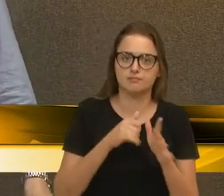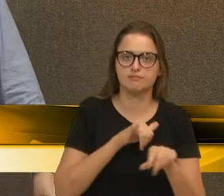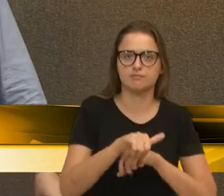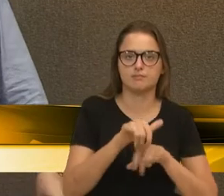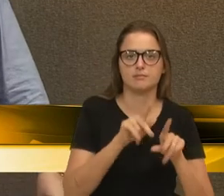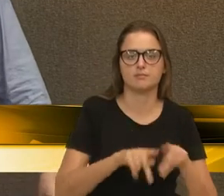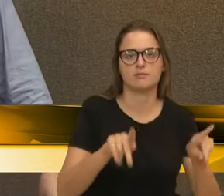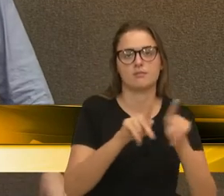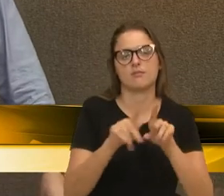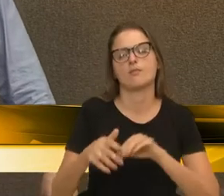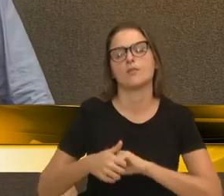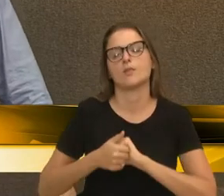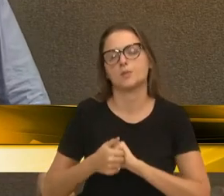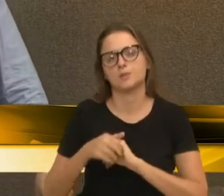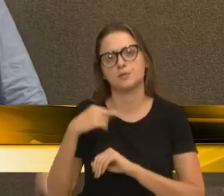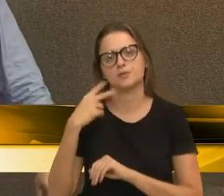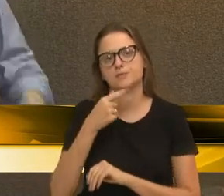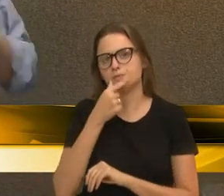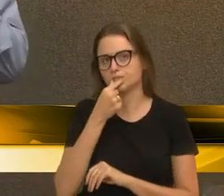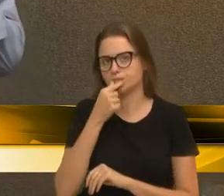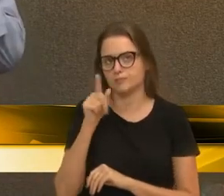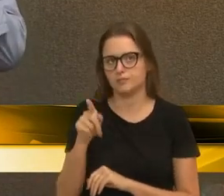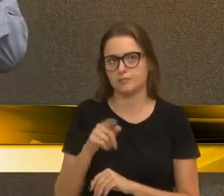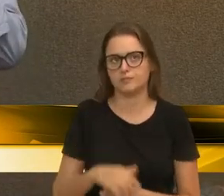população. Então, meus cumprimentos, vereador Rodrigo.